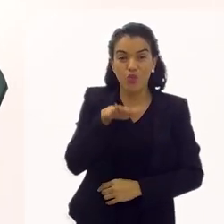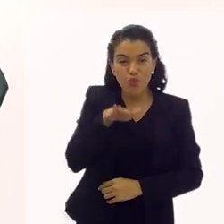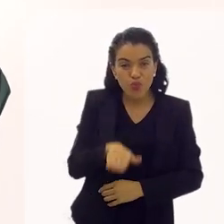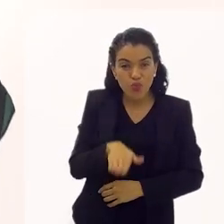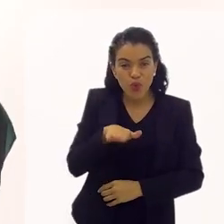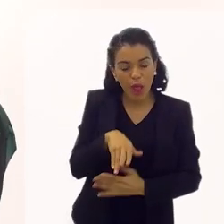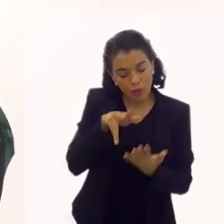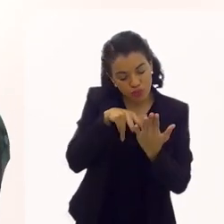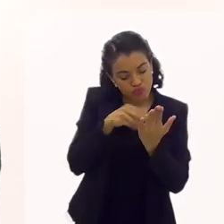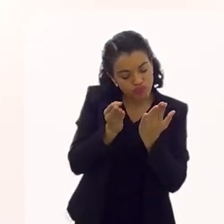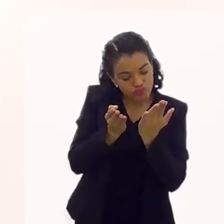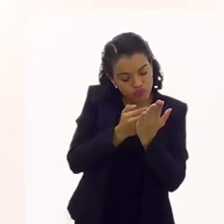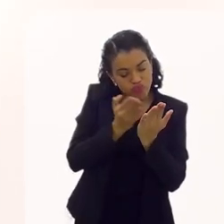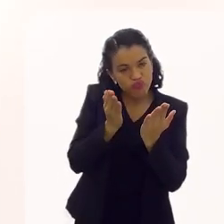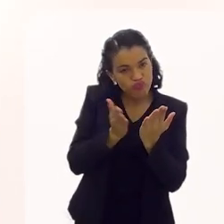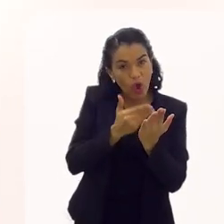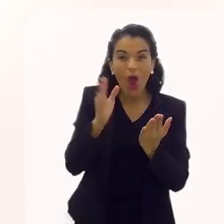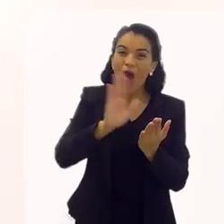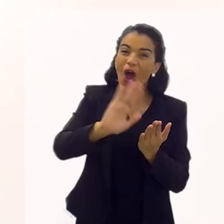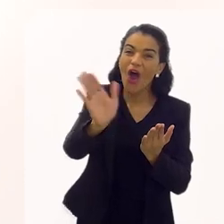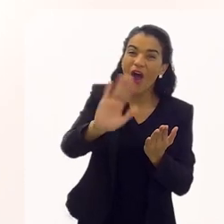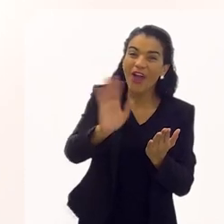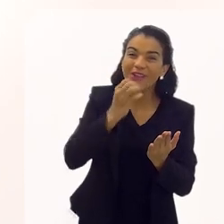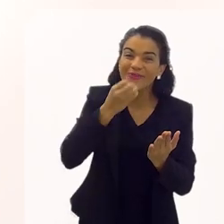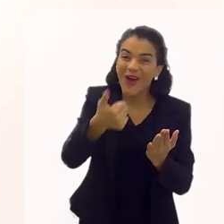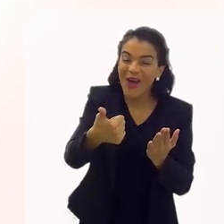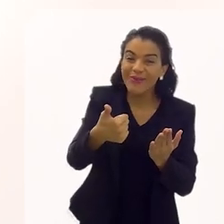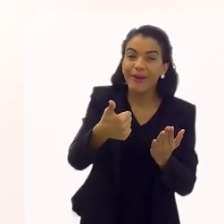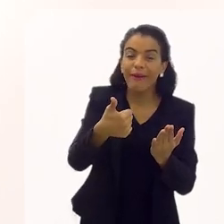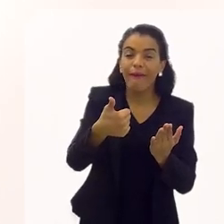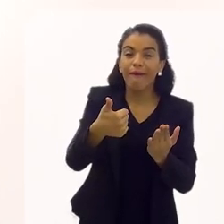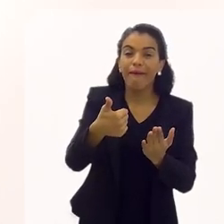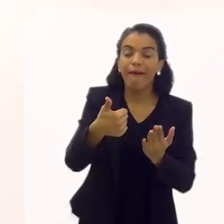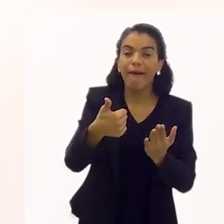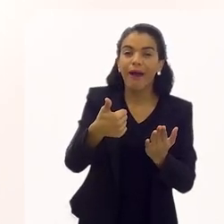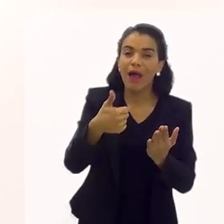estava lendo. E ela, oi, tudo bom, Guilherme?